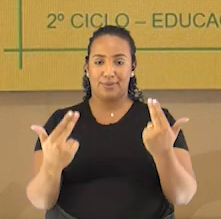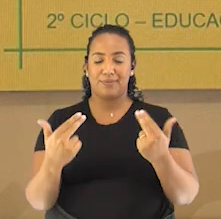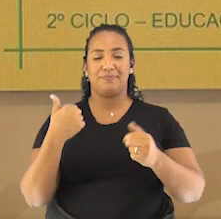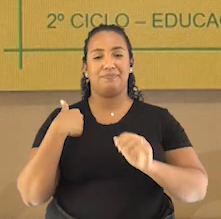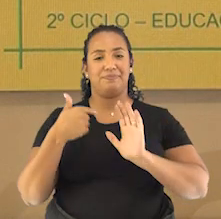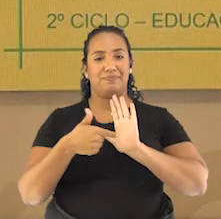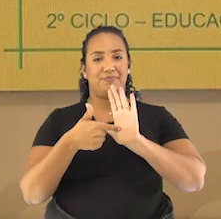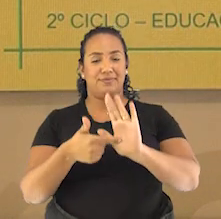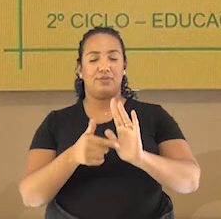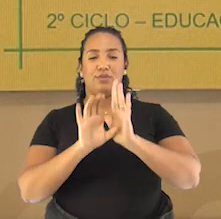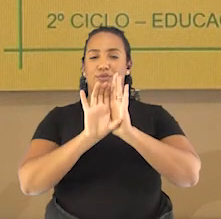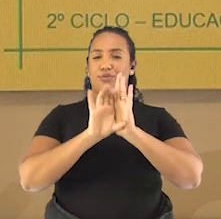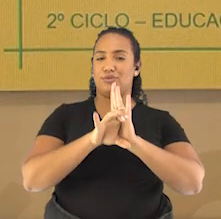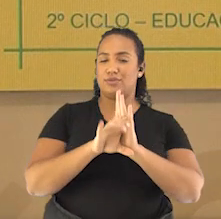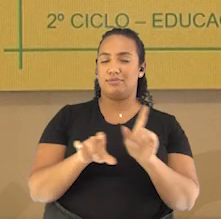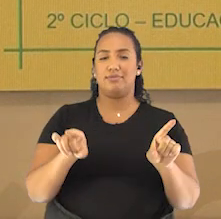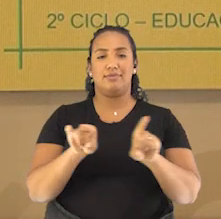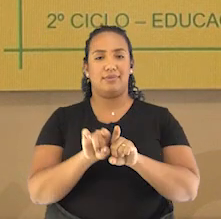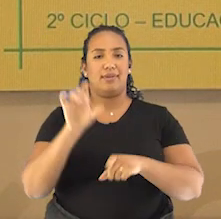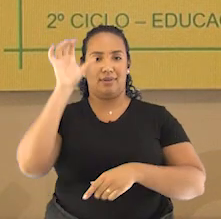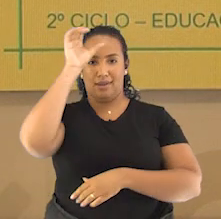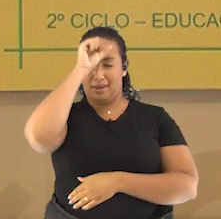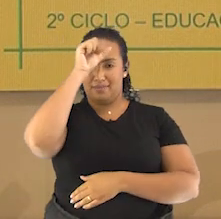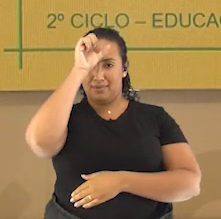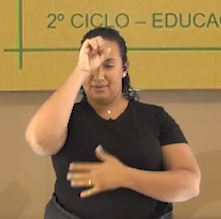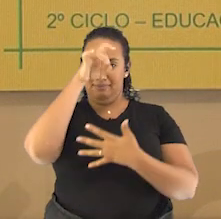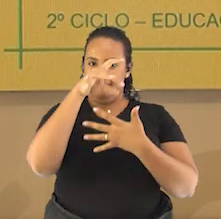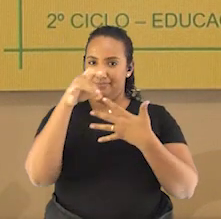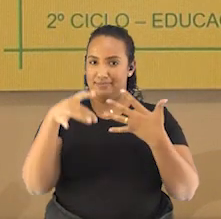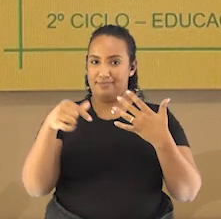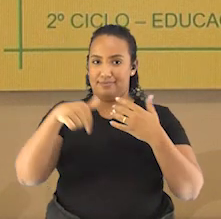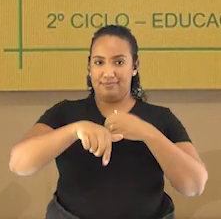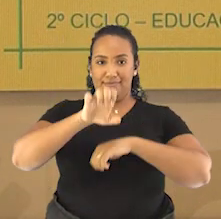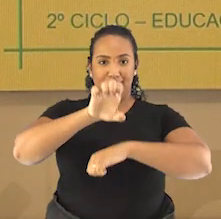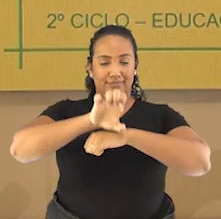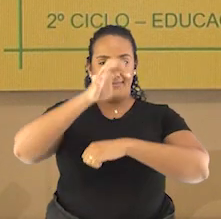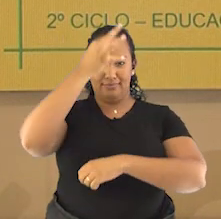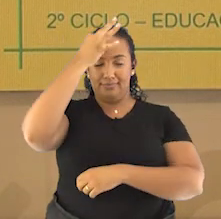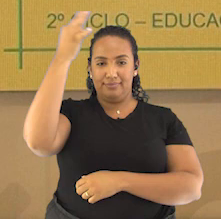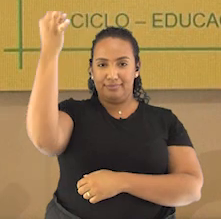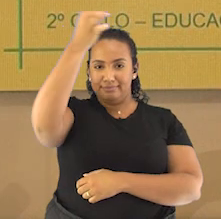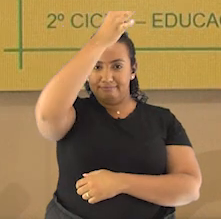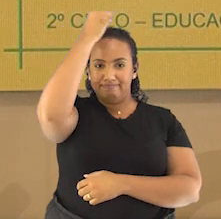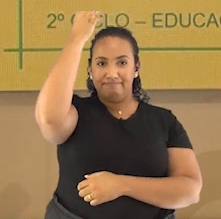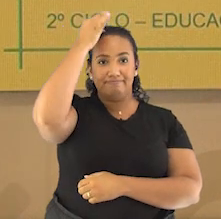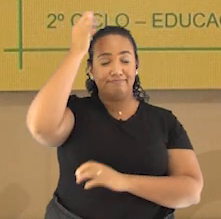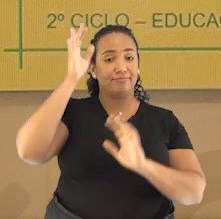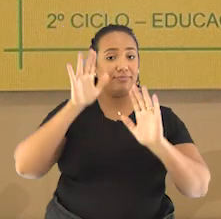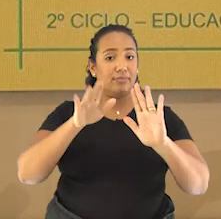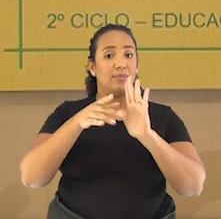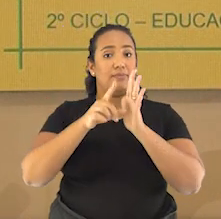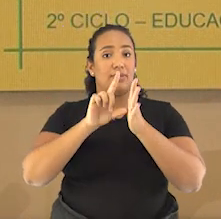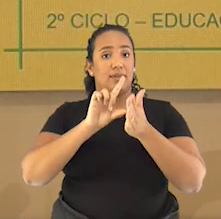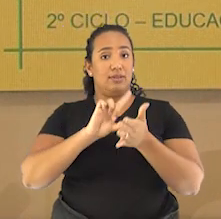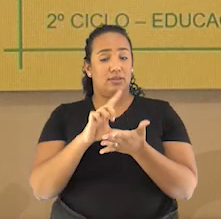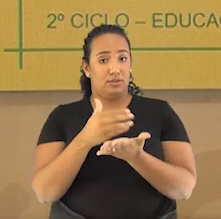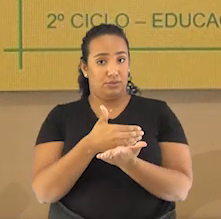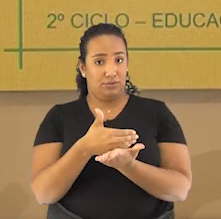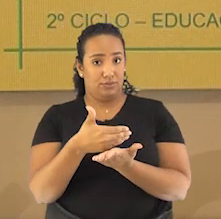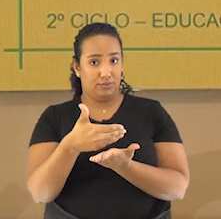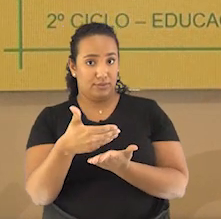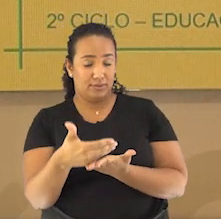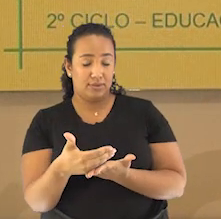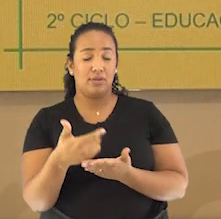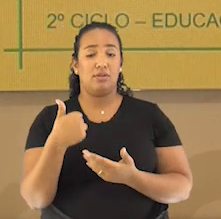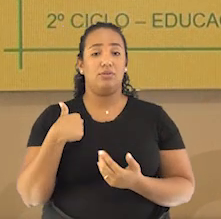conceitos e aprenderemos sobre eles no nosso estado, o Espírito Santo. Mas antes de iniciarmos esses assuntos,